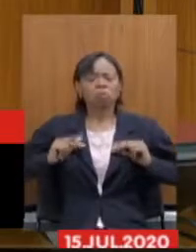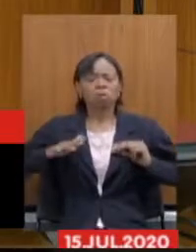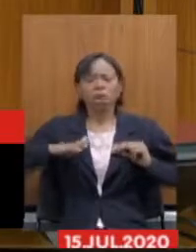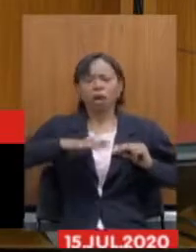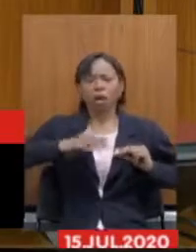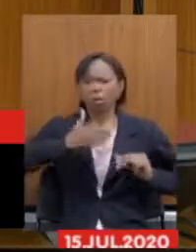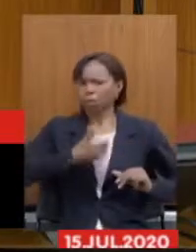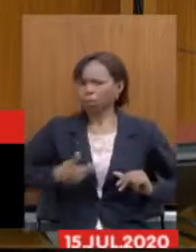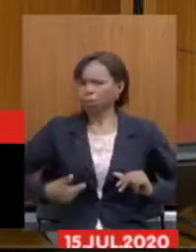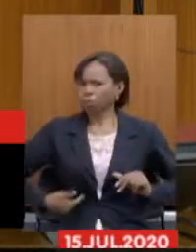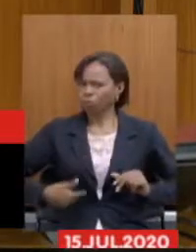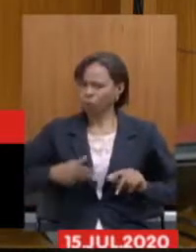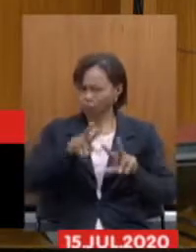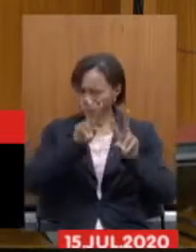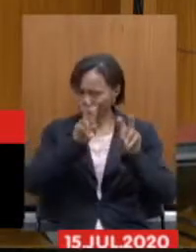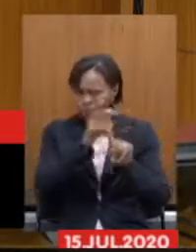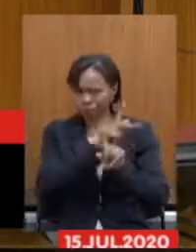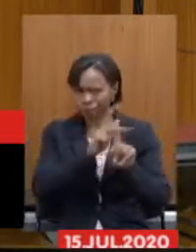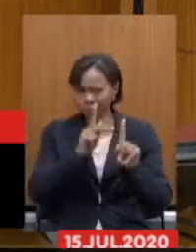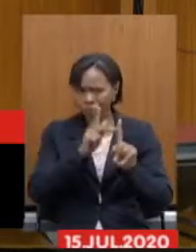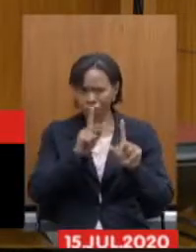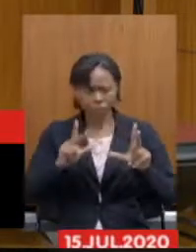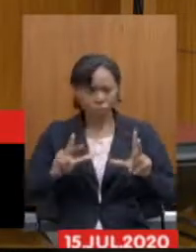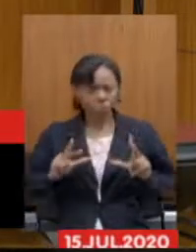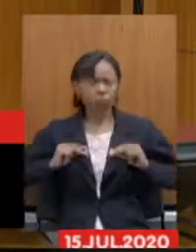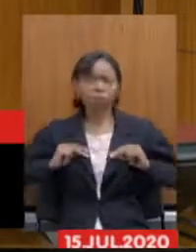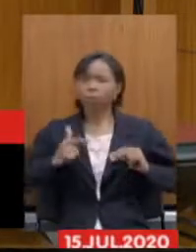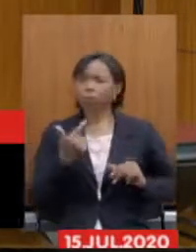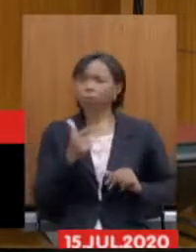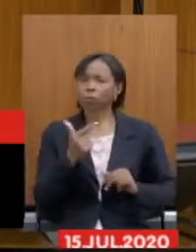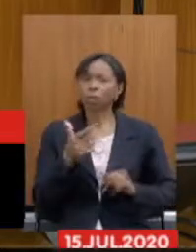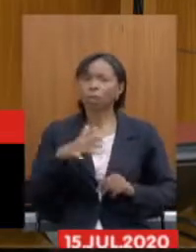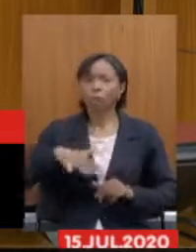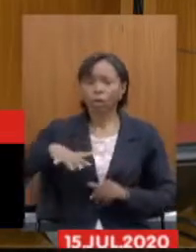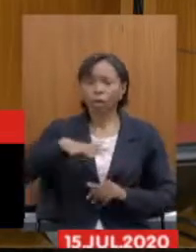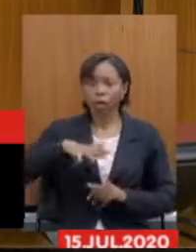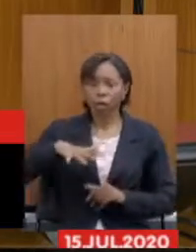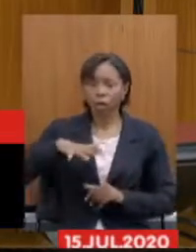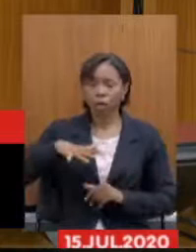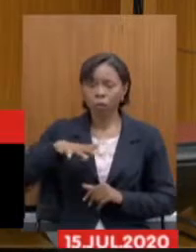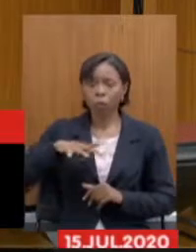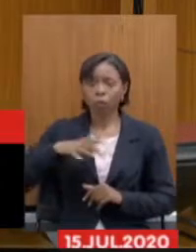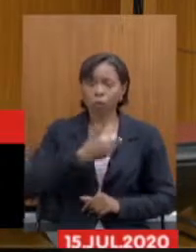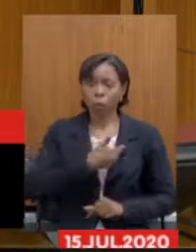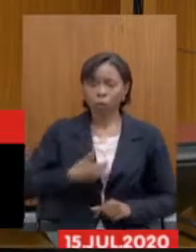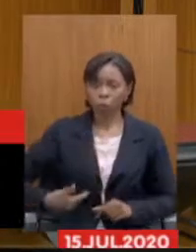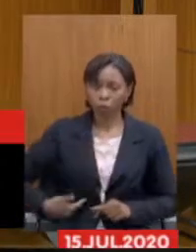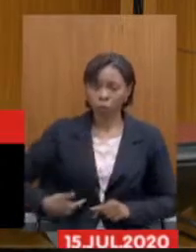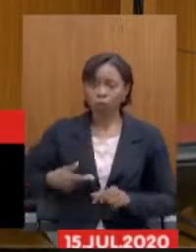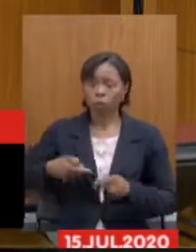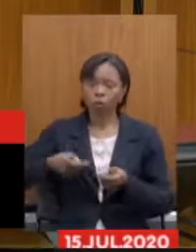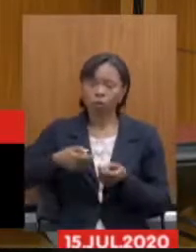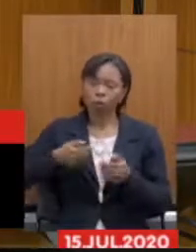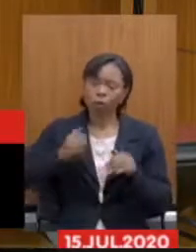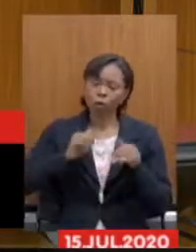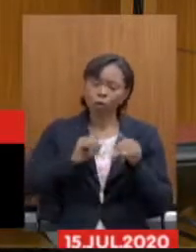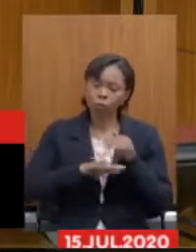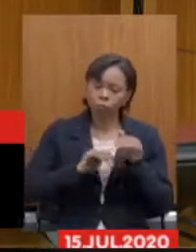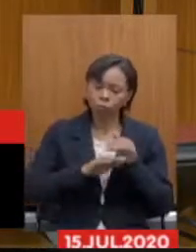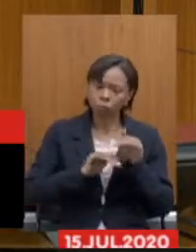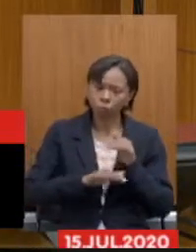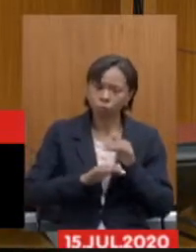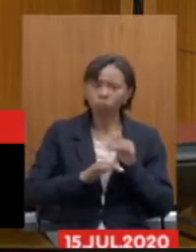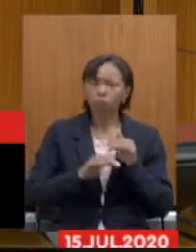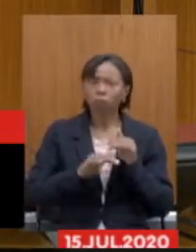questões previdenciárias. Vejam, senhores, que no setor público a contribuição previdenciária é 6,72